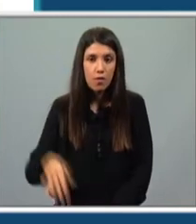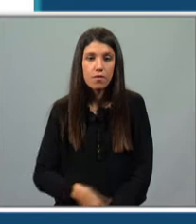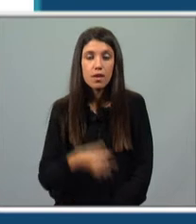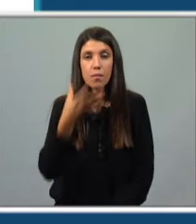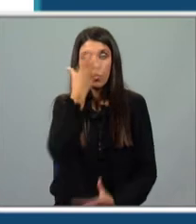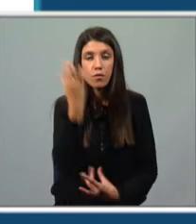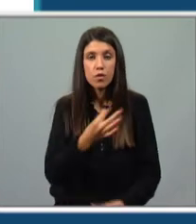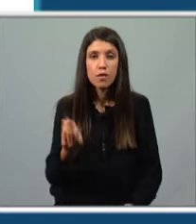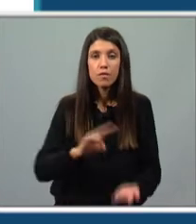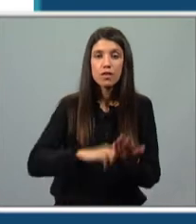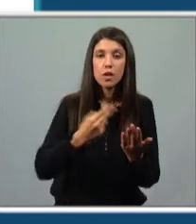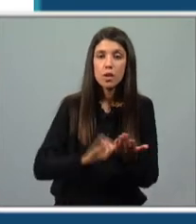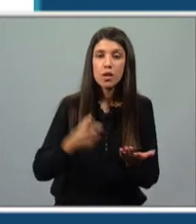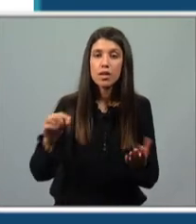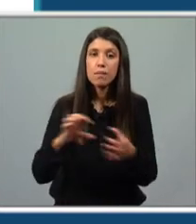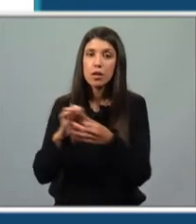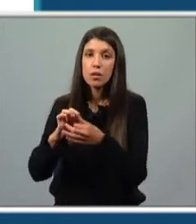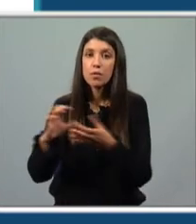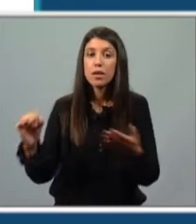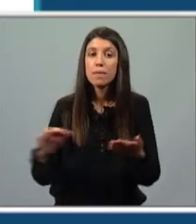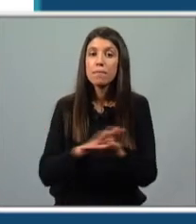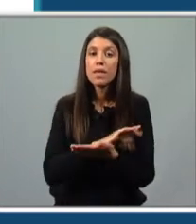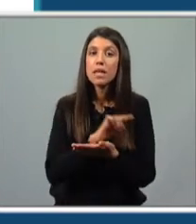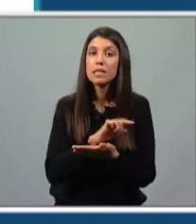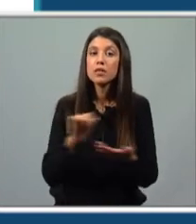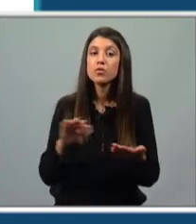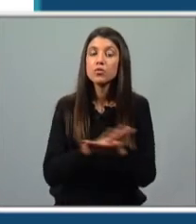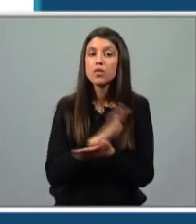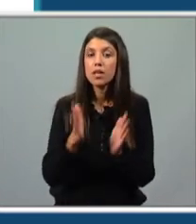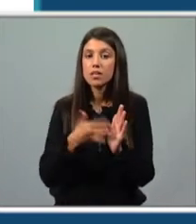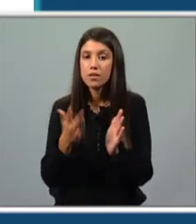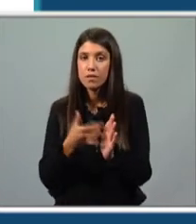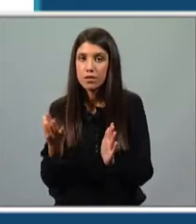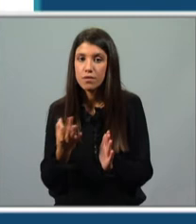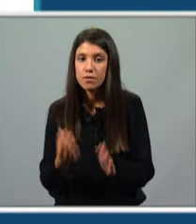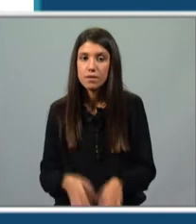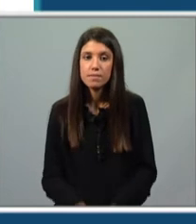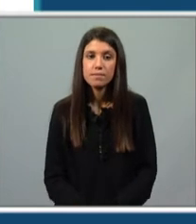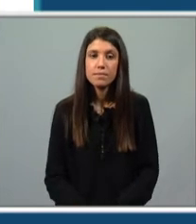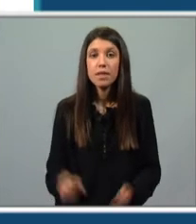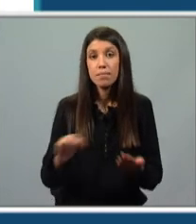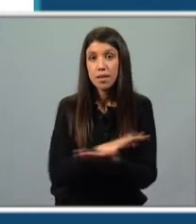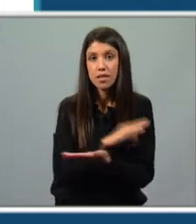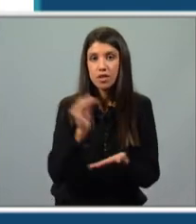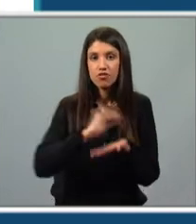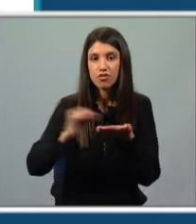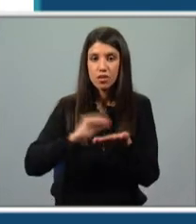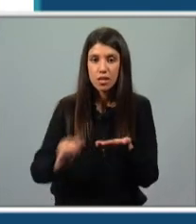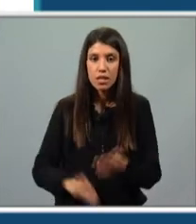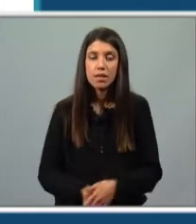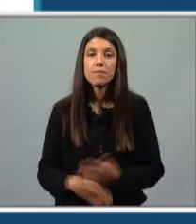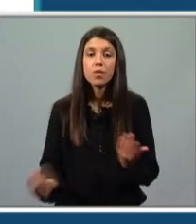professora, tradutora e colaboradora na imprensa, jornais e revistas, portanto, na imprensa escrita. Como